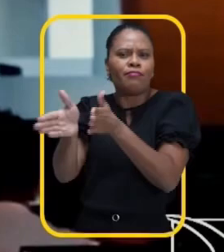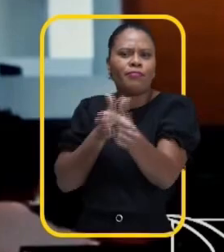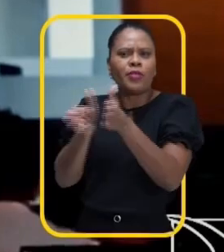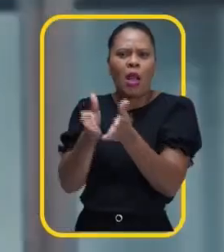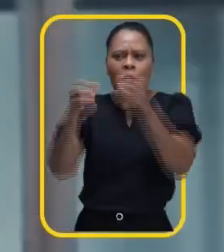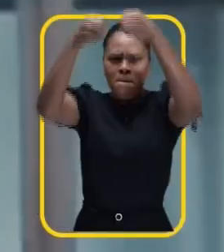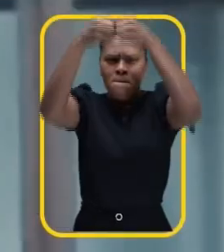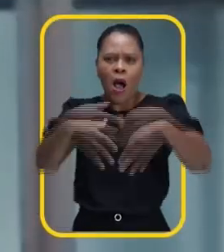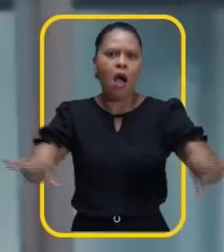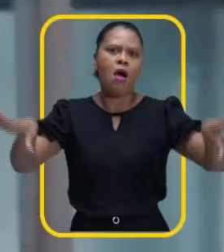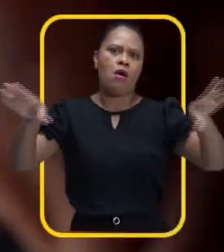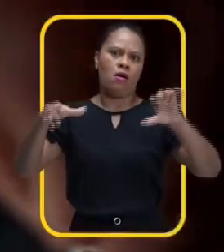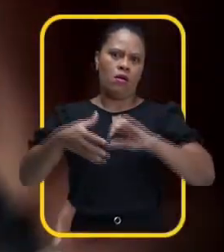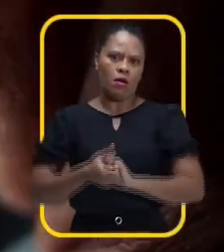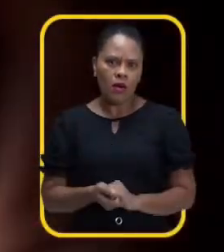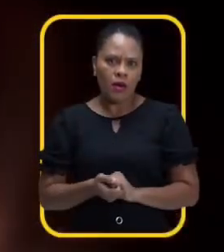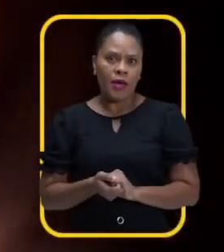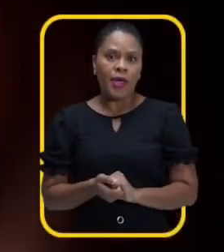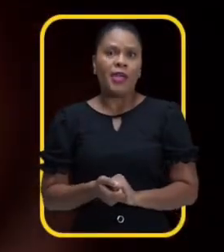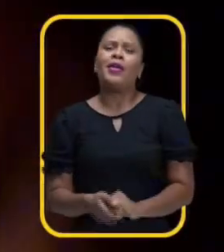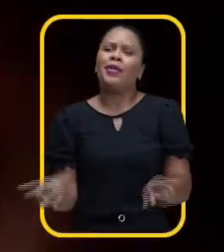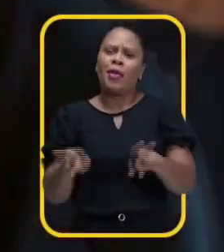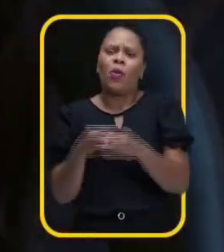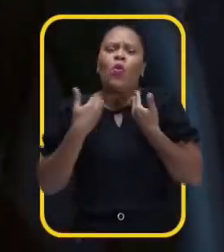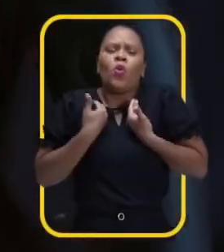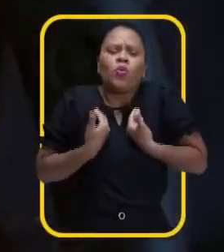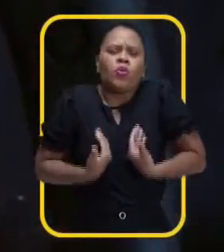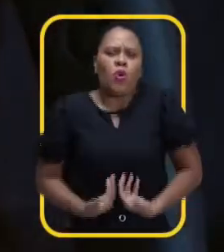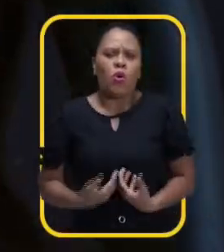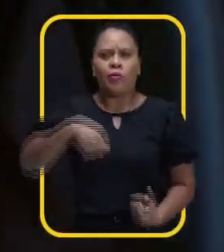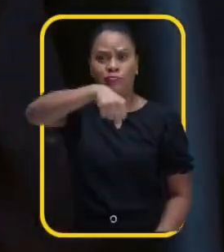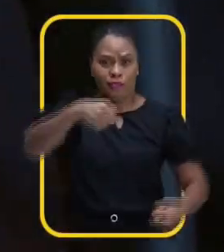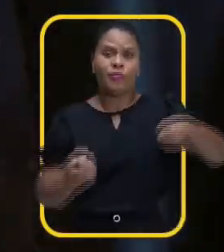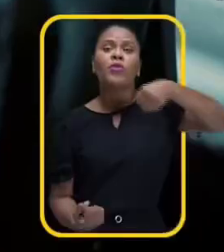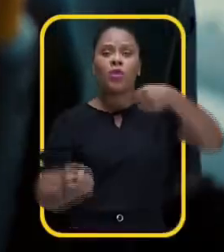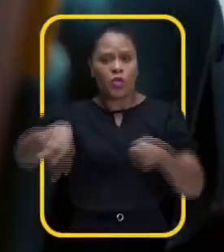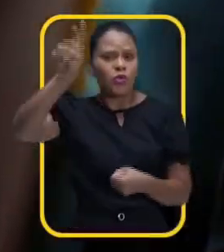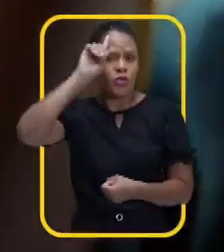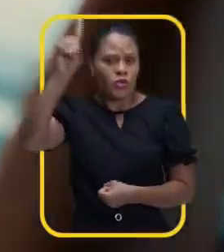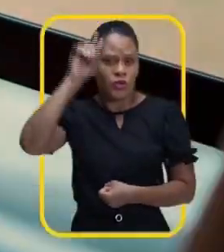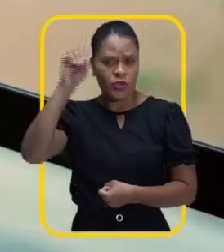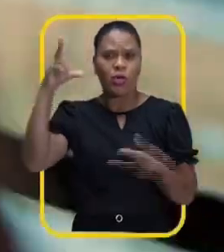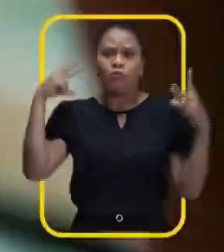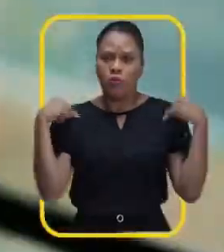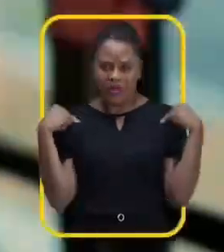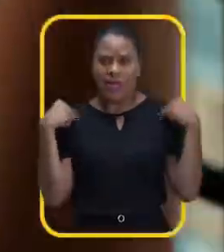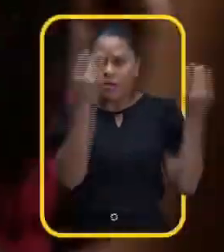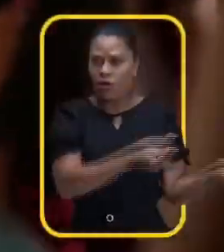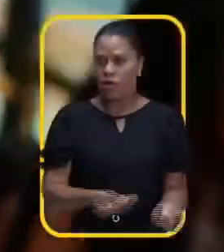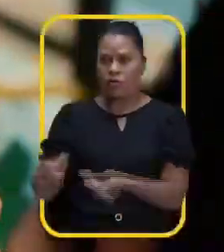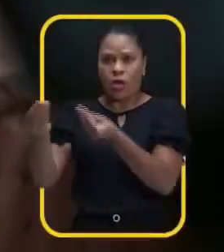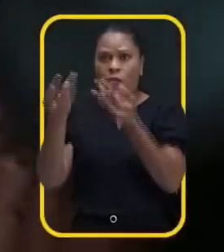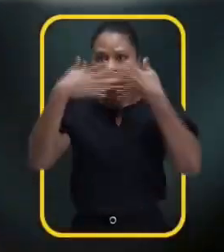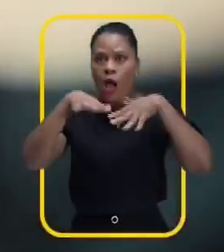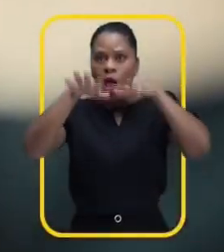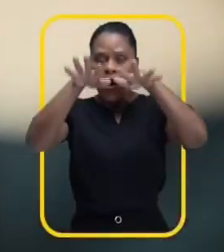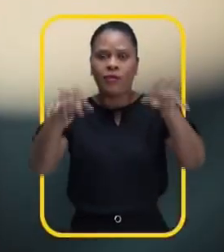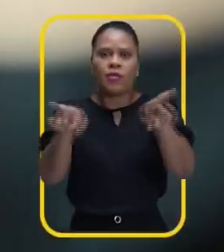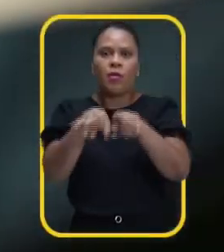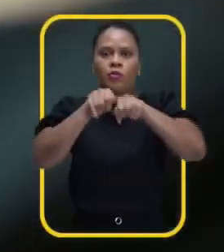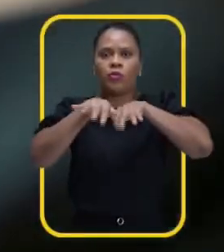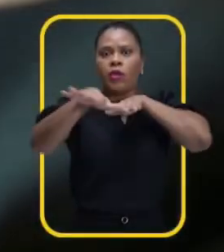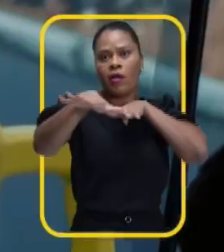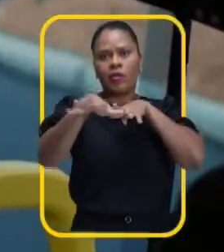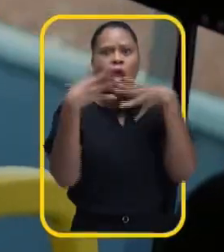acessibilidade despencou. E a sobrecarga em relação aos motoristas do dia a dia. Tem que dar o troco, tem que ter atenção